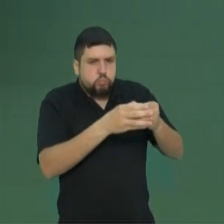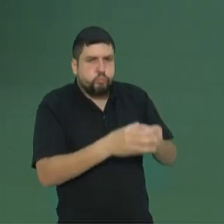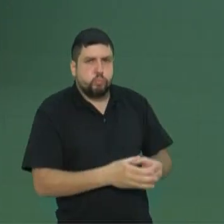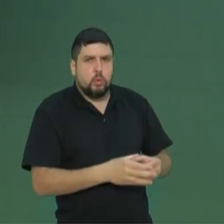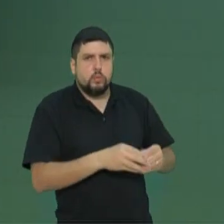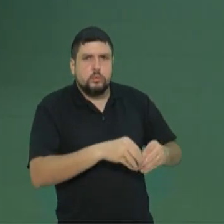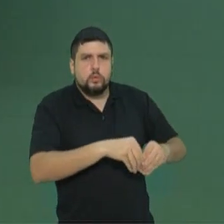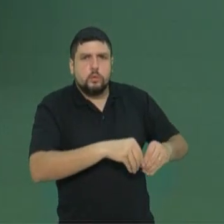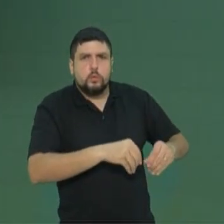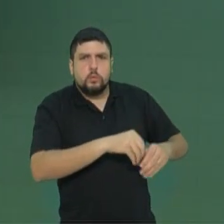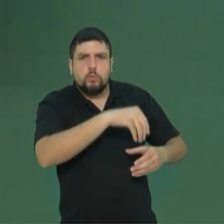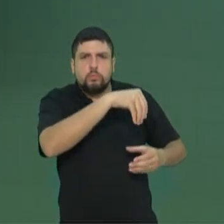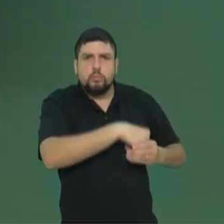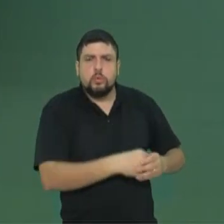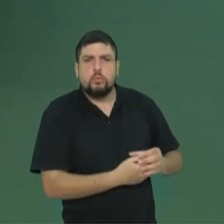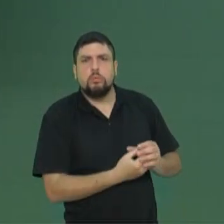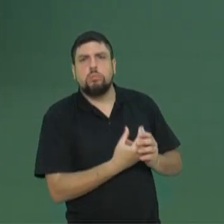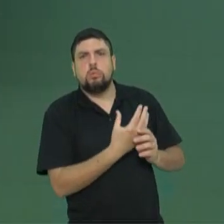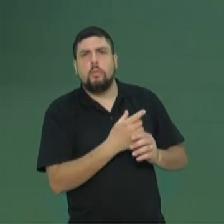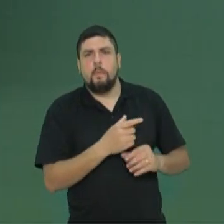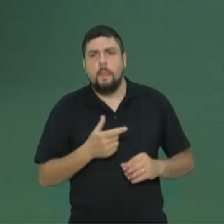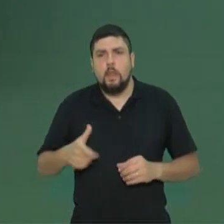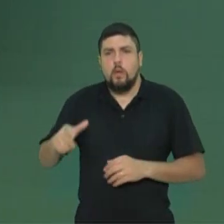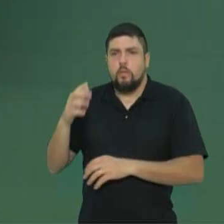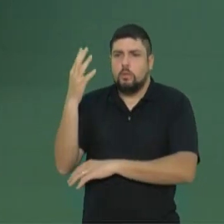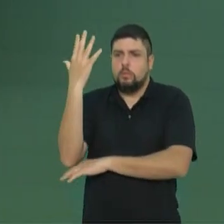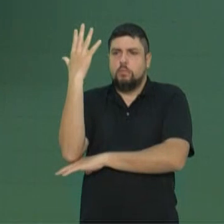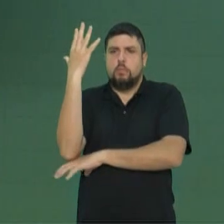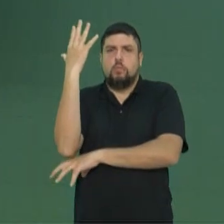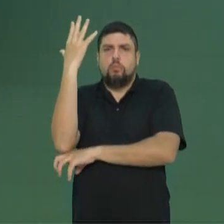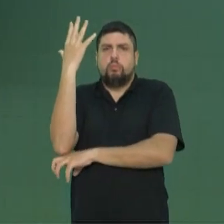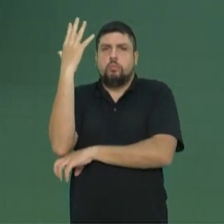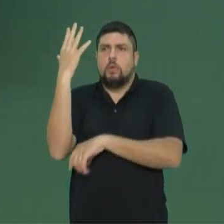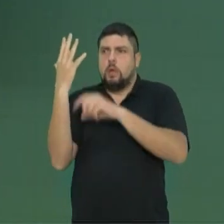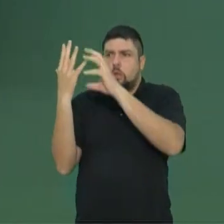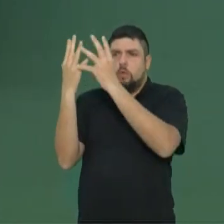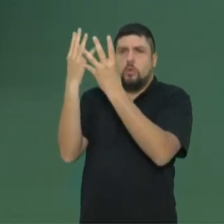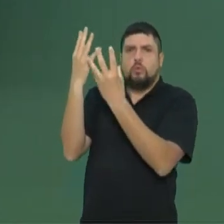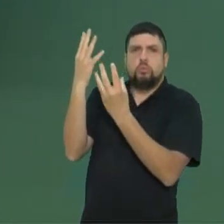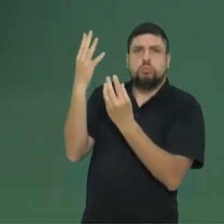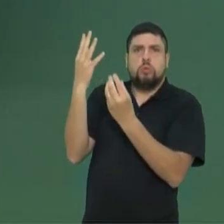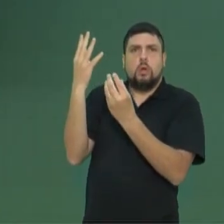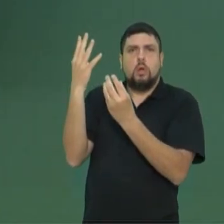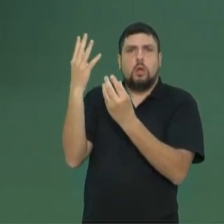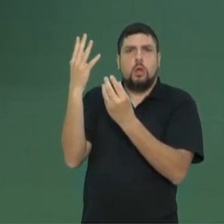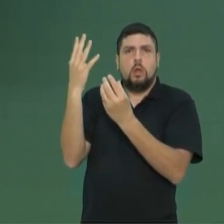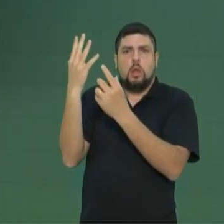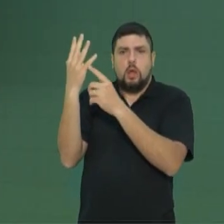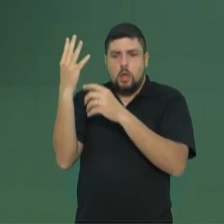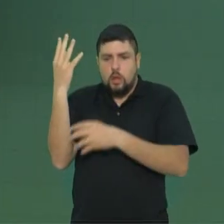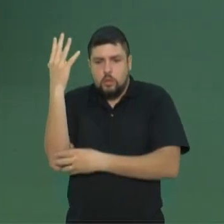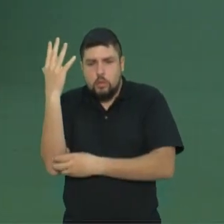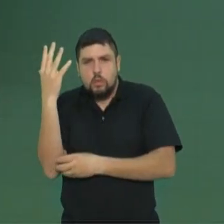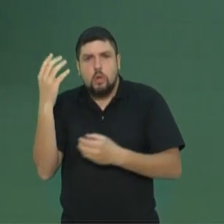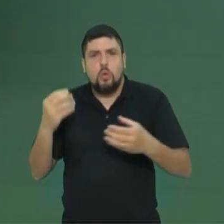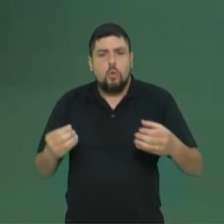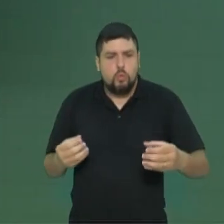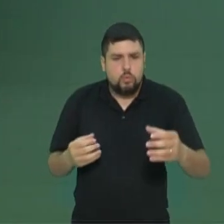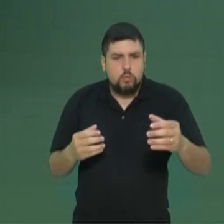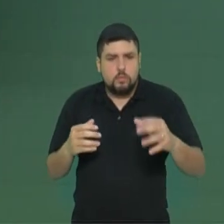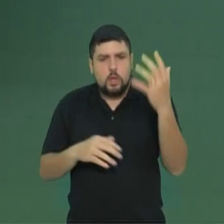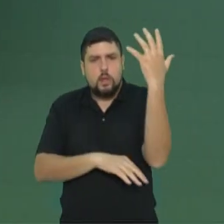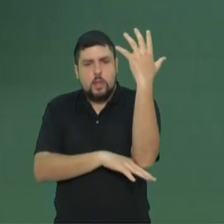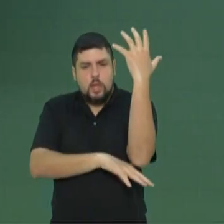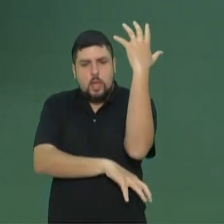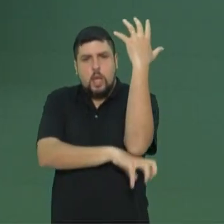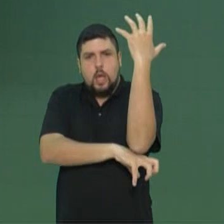planta que tem uma raiz muito resistente, com a outra que tem uma parte aérea super produtiva, e eu juntá-las, o enxerto. Pego a